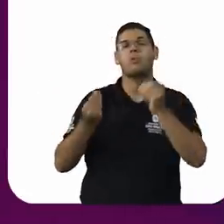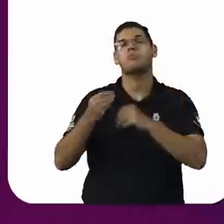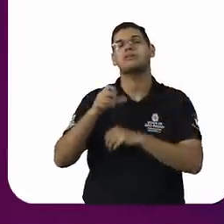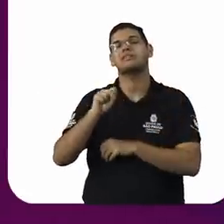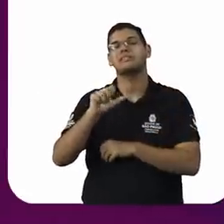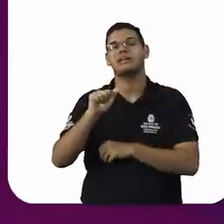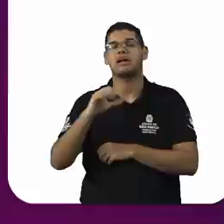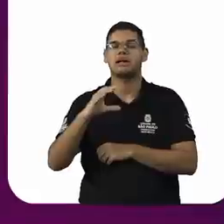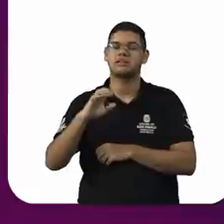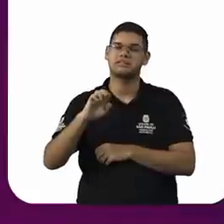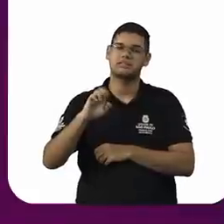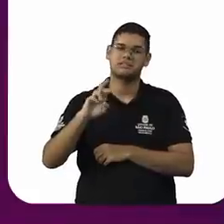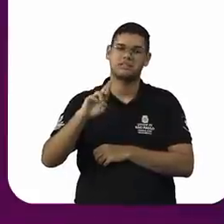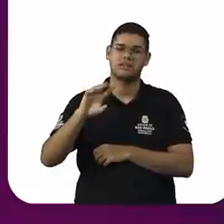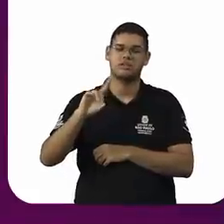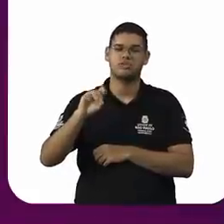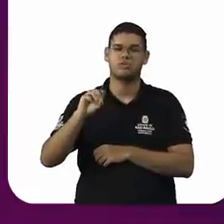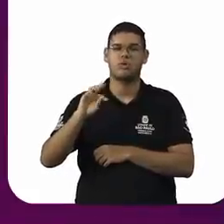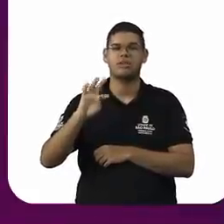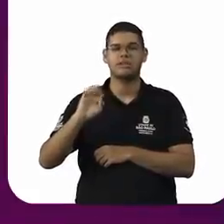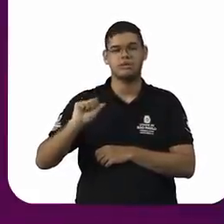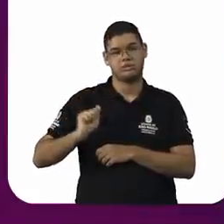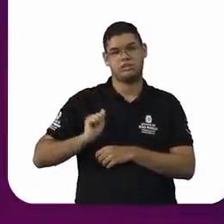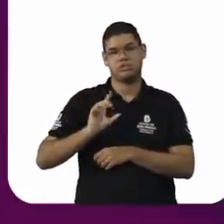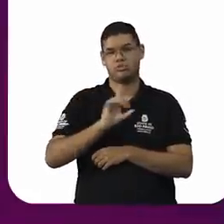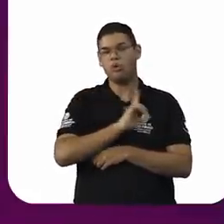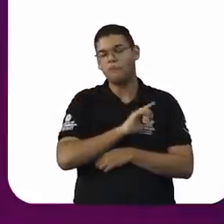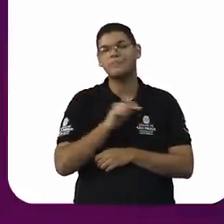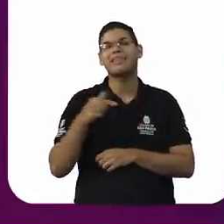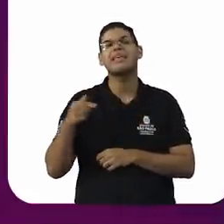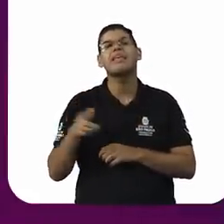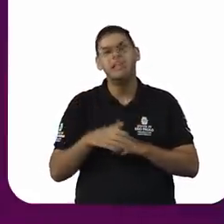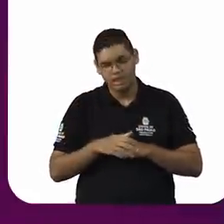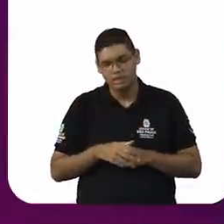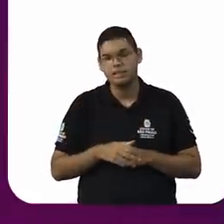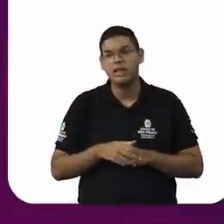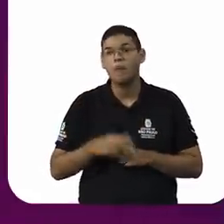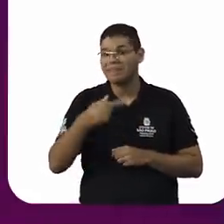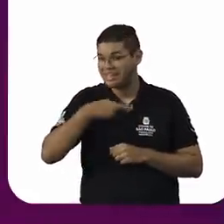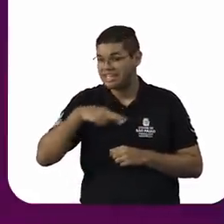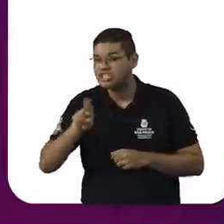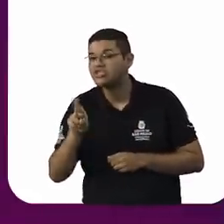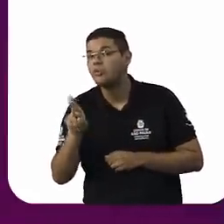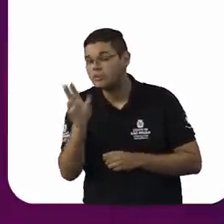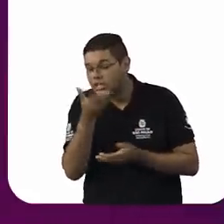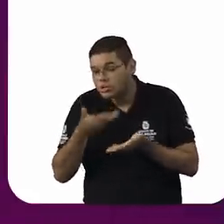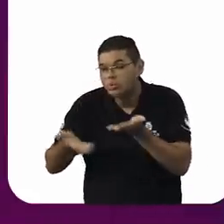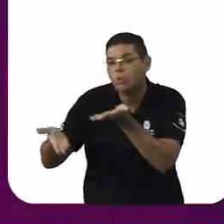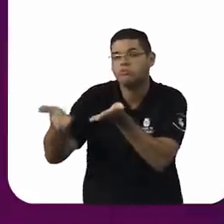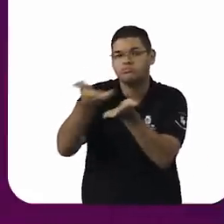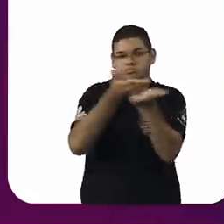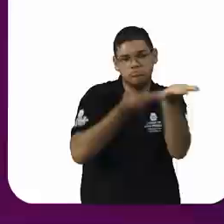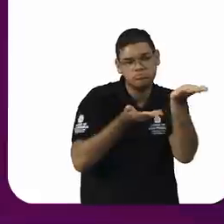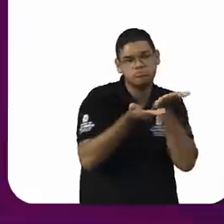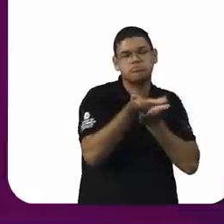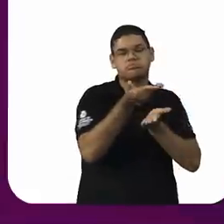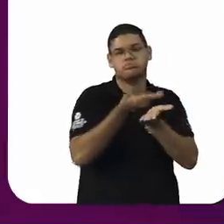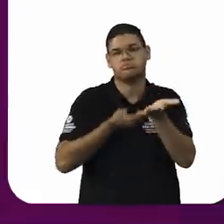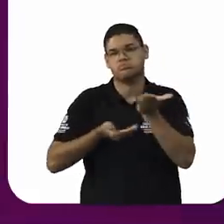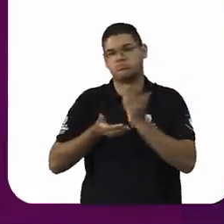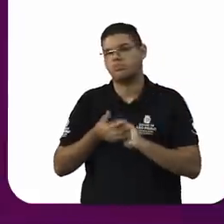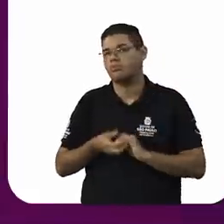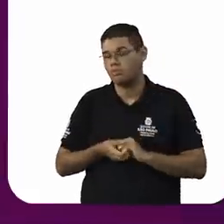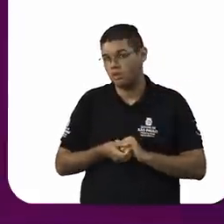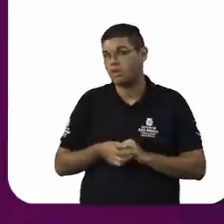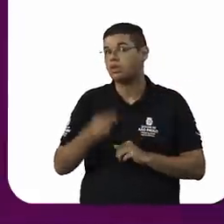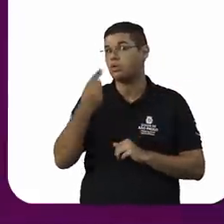Nós somos de uma religião que convive harmoniosamente com todas as demais. E olha que nós não somos